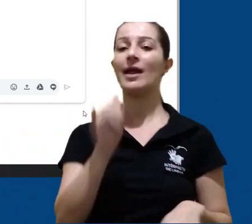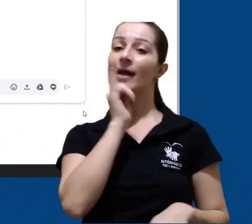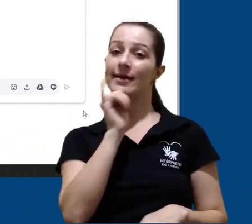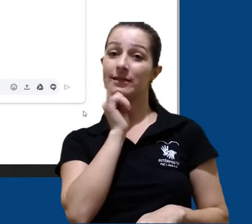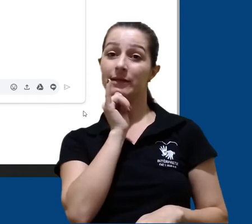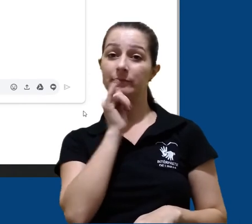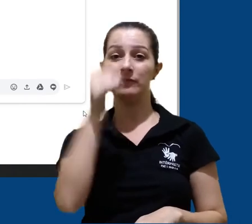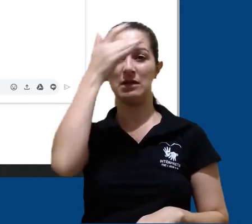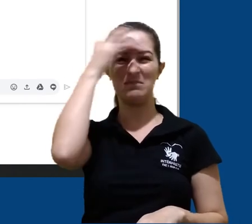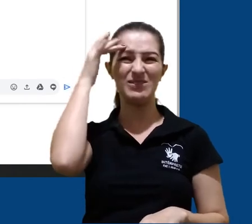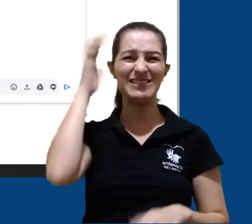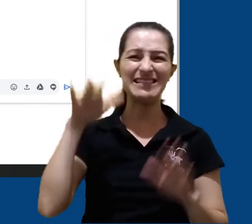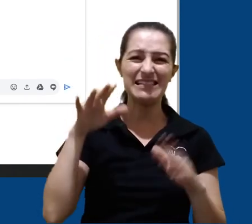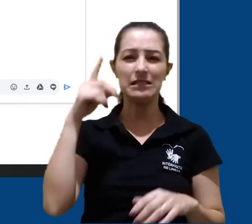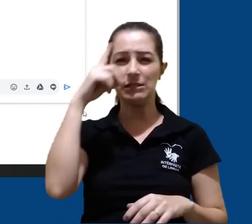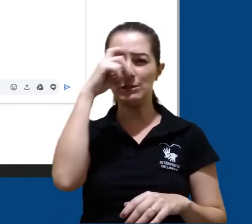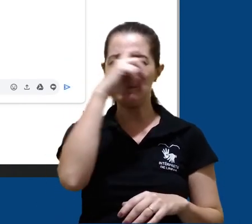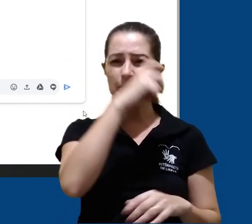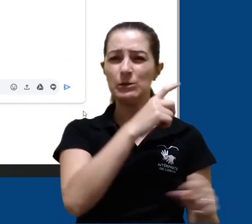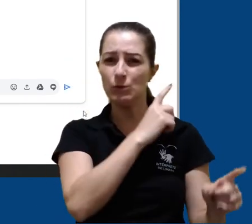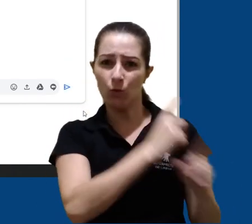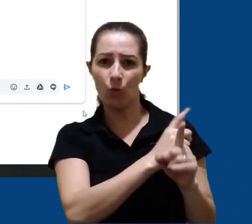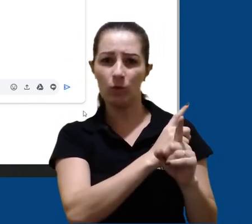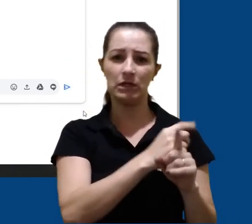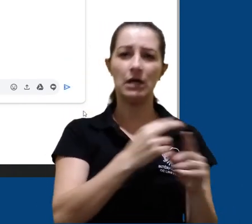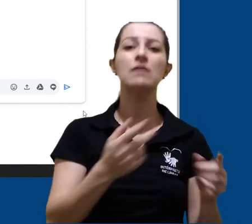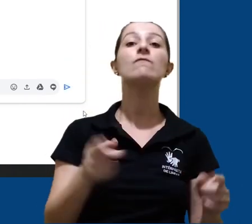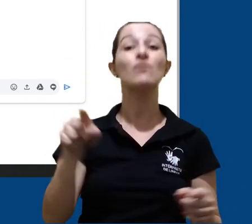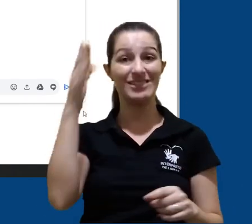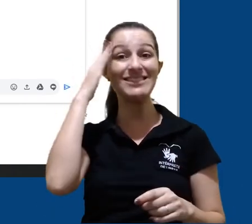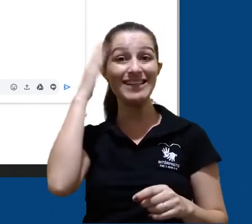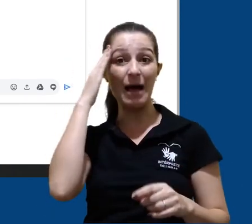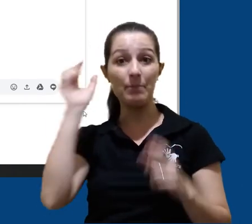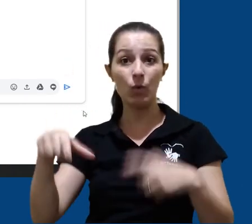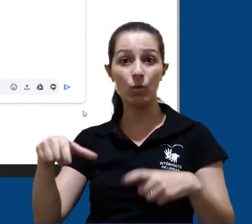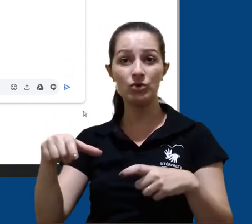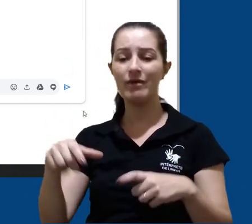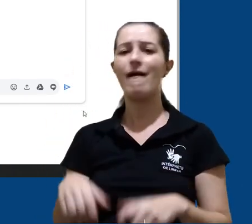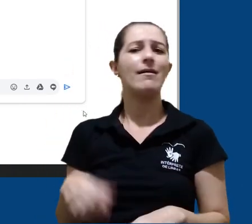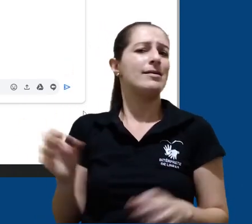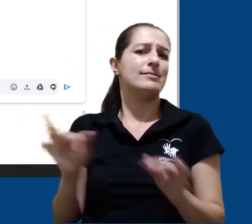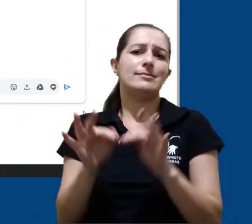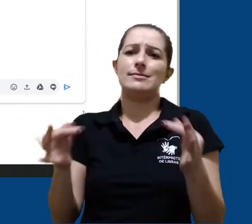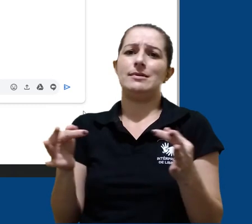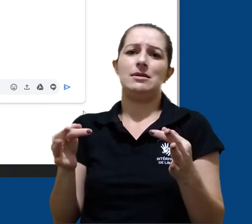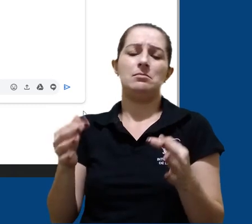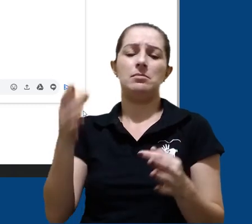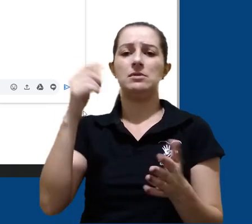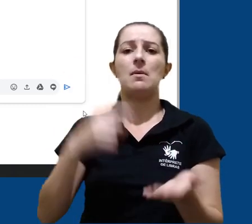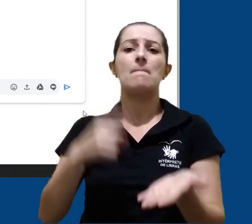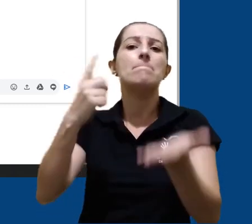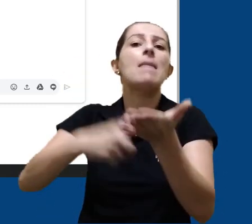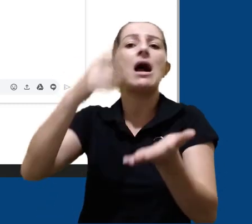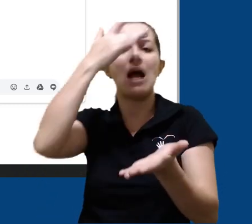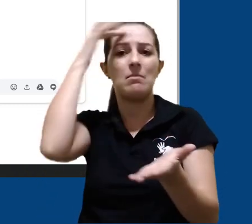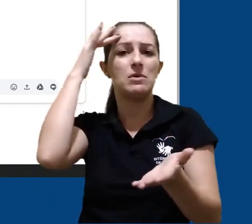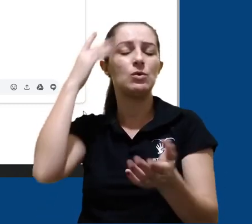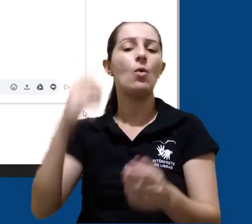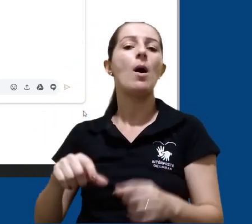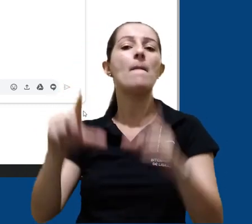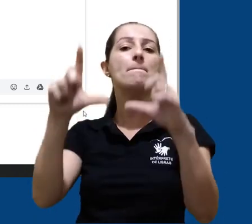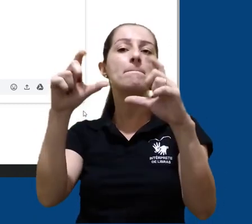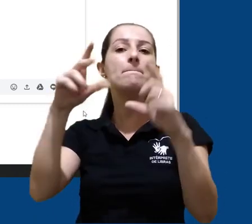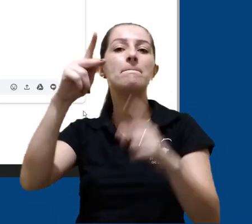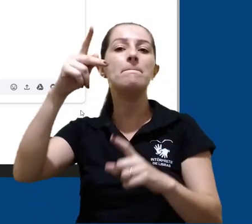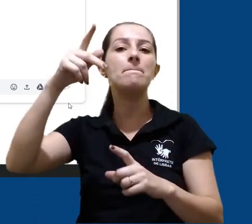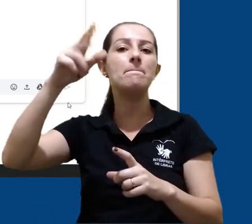Por exemplo, quando as pessoas têm dificuldade de encontrar algo e você sabe onde está, fica mais fácil direcionar quando você manda